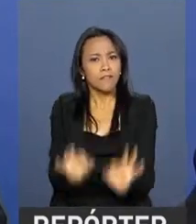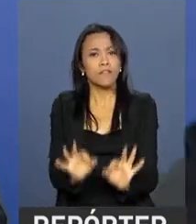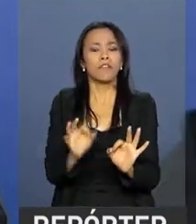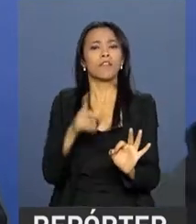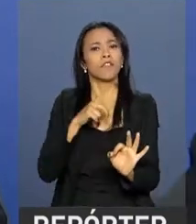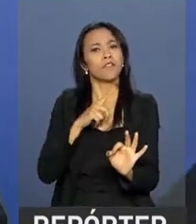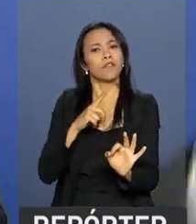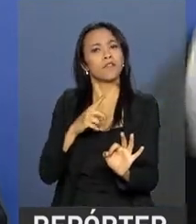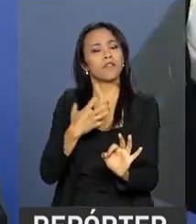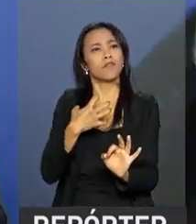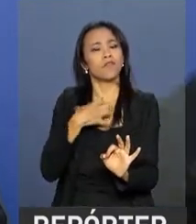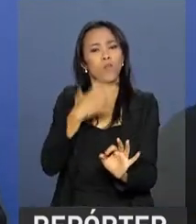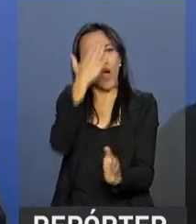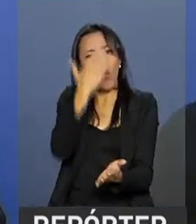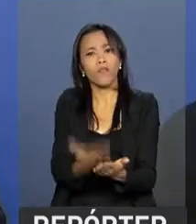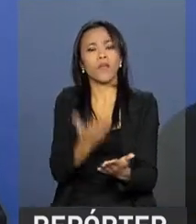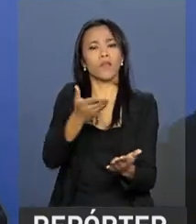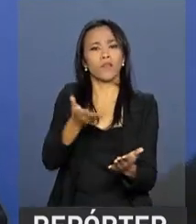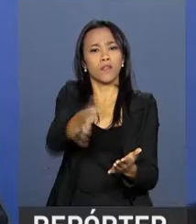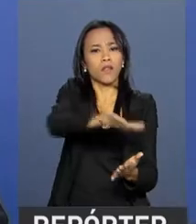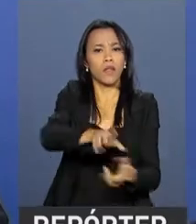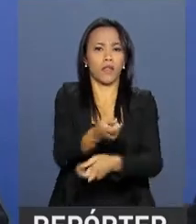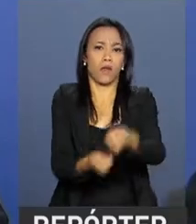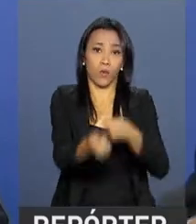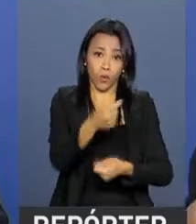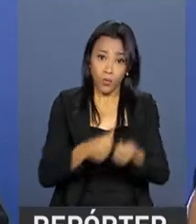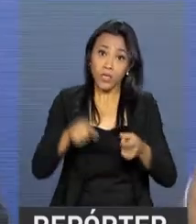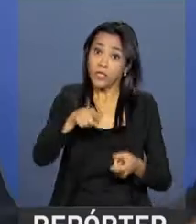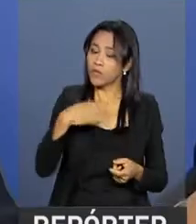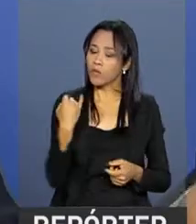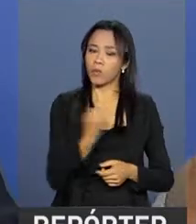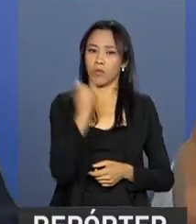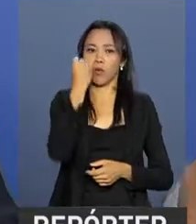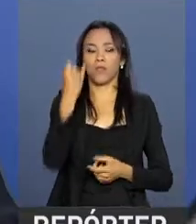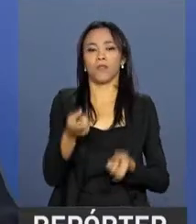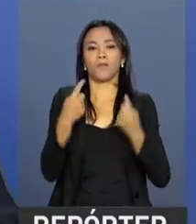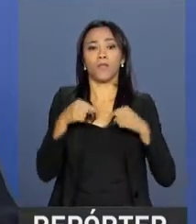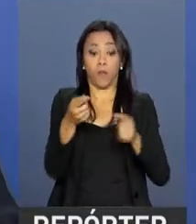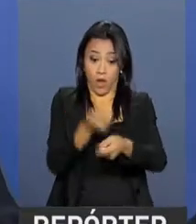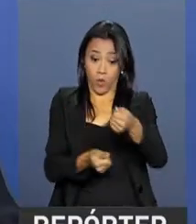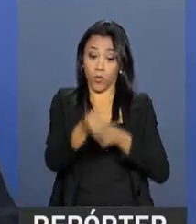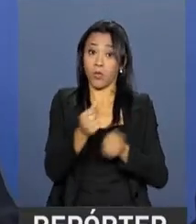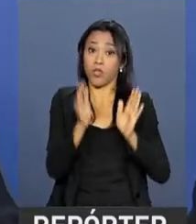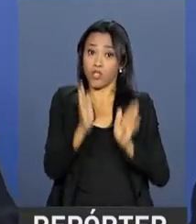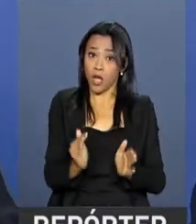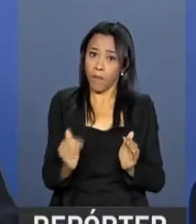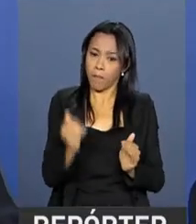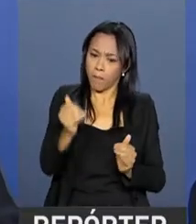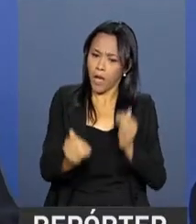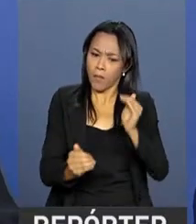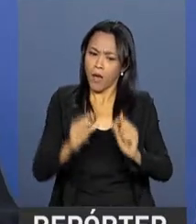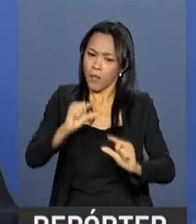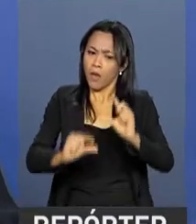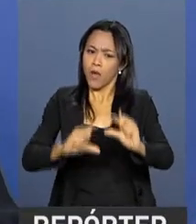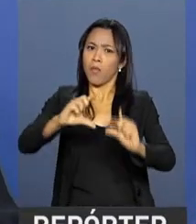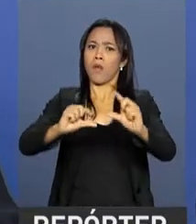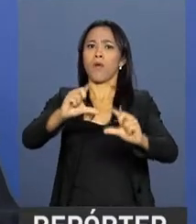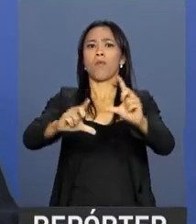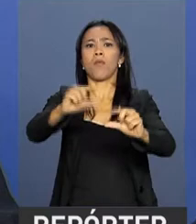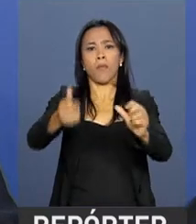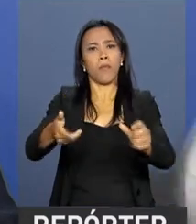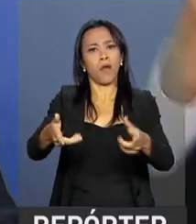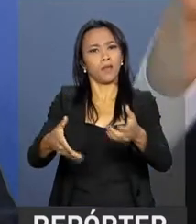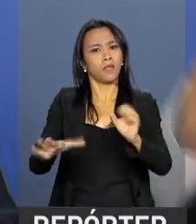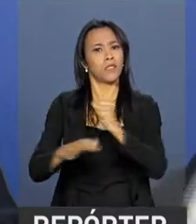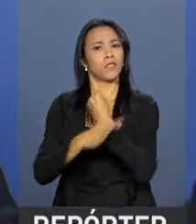na economia e isso já foi um fator da maior importância. A economia já está crescendo em base sólida e,